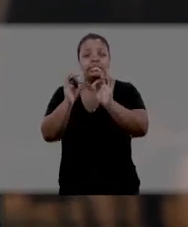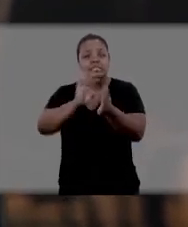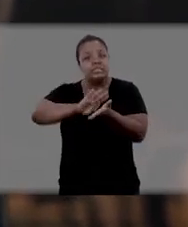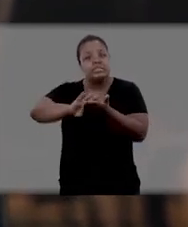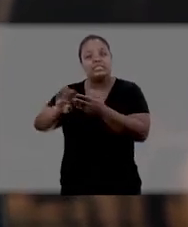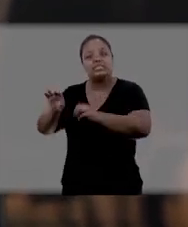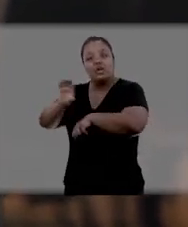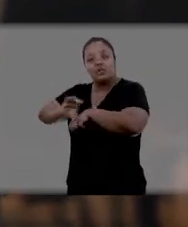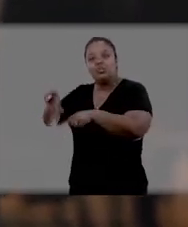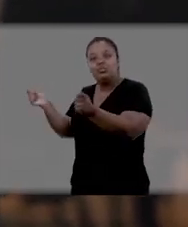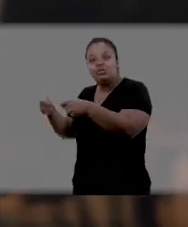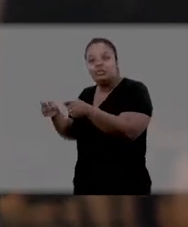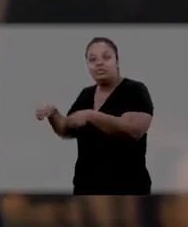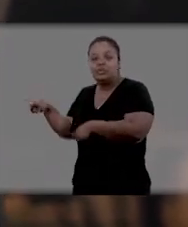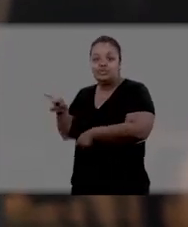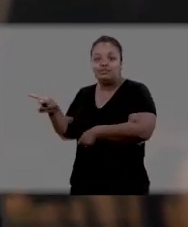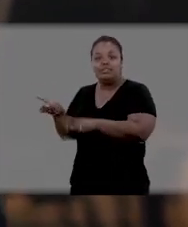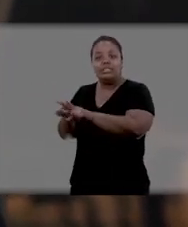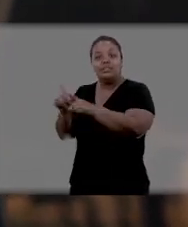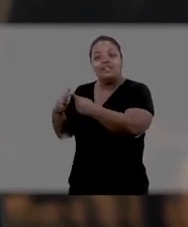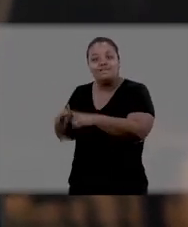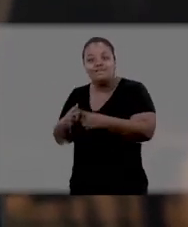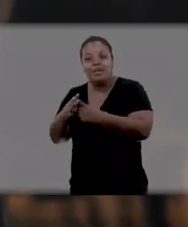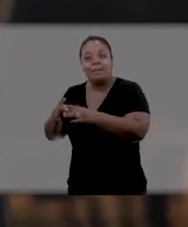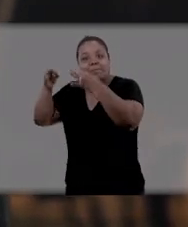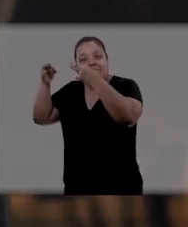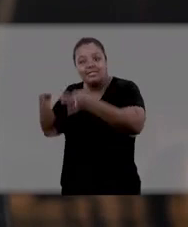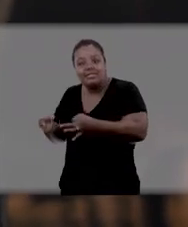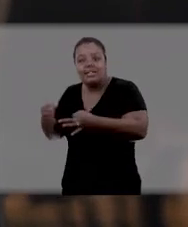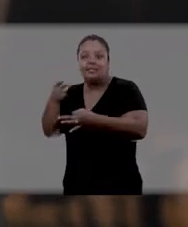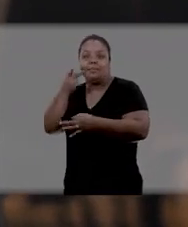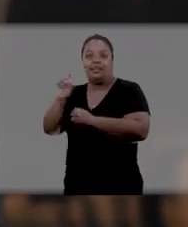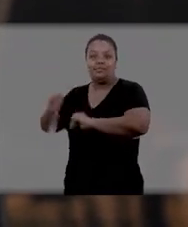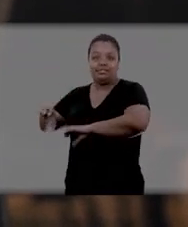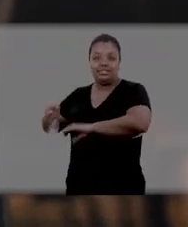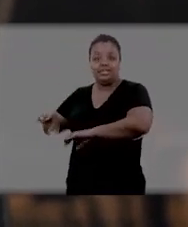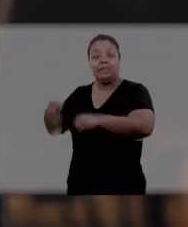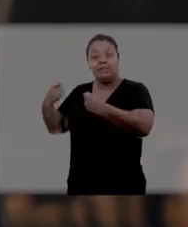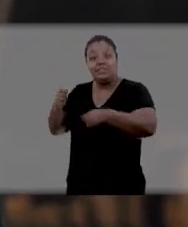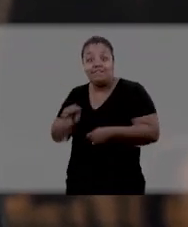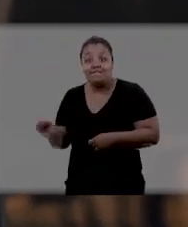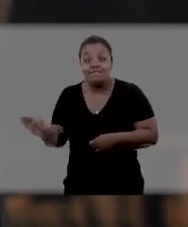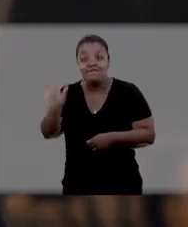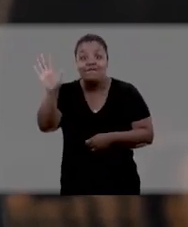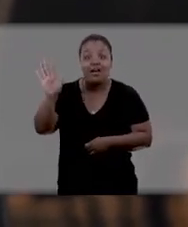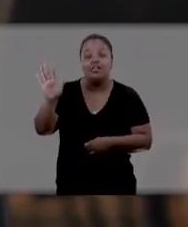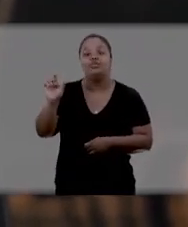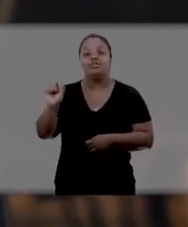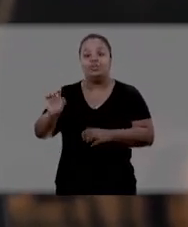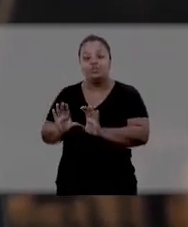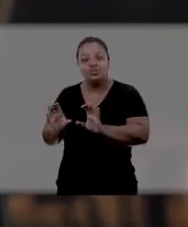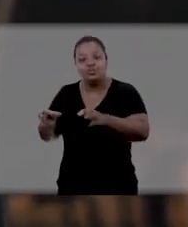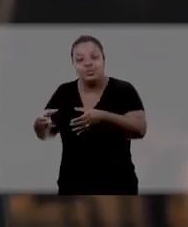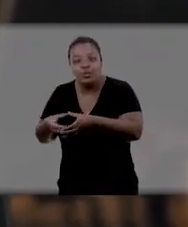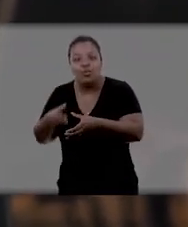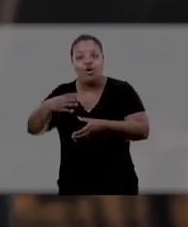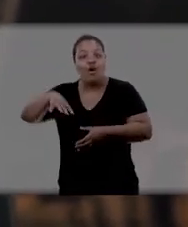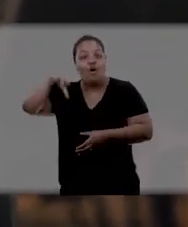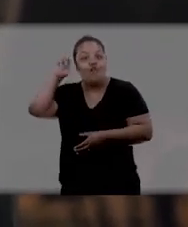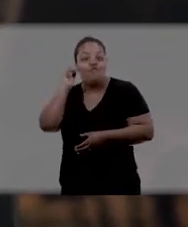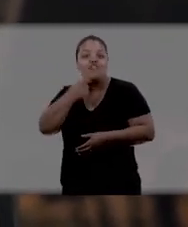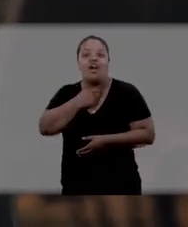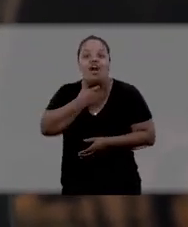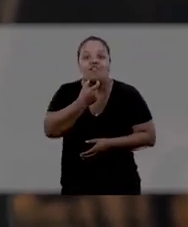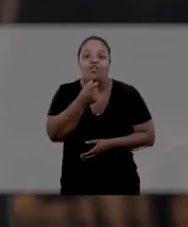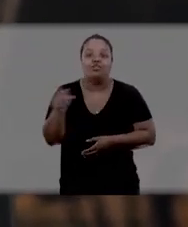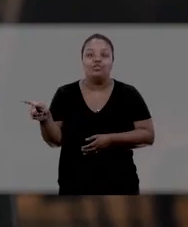aperfeiçoamento dos professores e sem as ferramentas adequadas ao ensino. É preciso valorizar o nosso time, ouvir